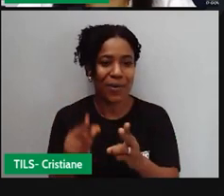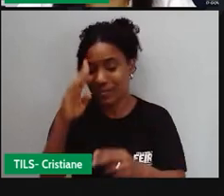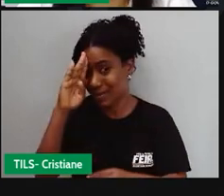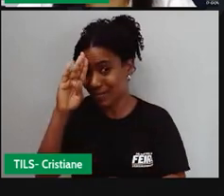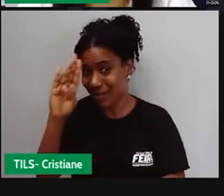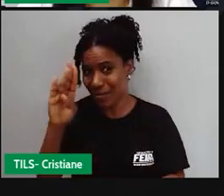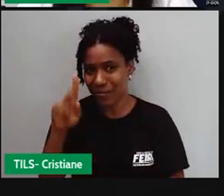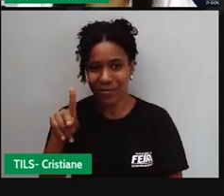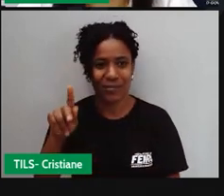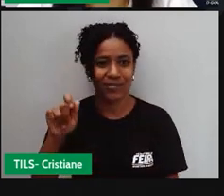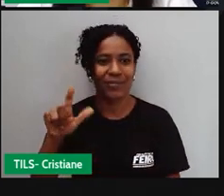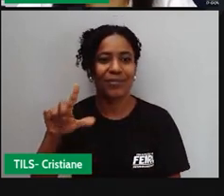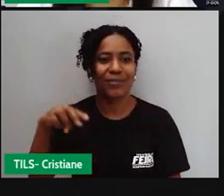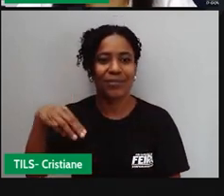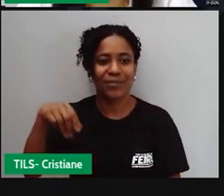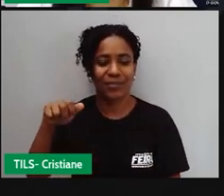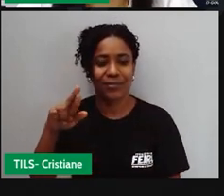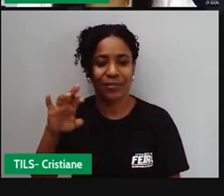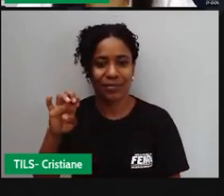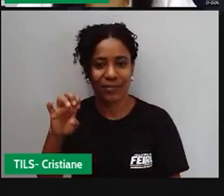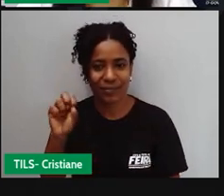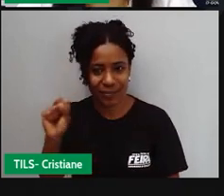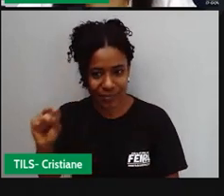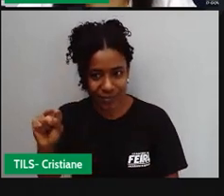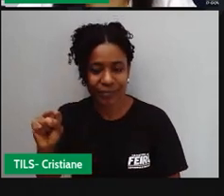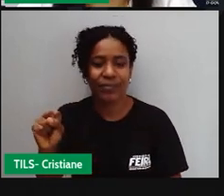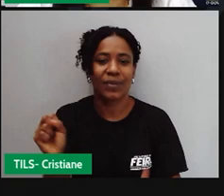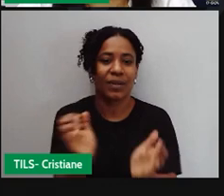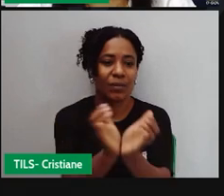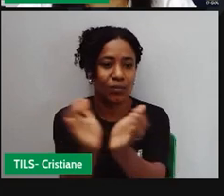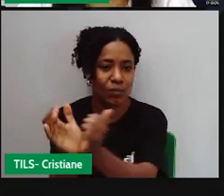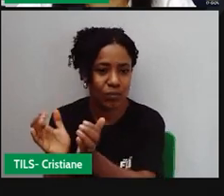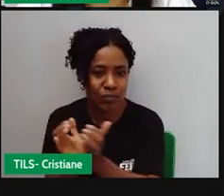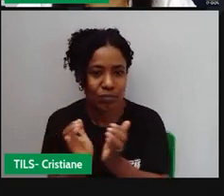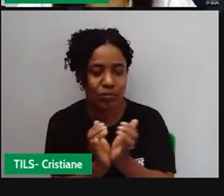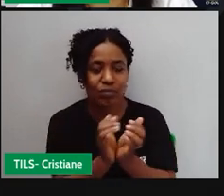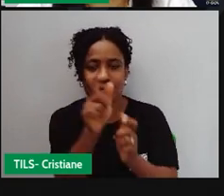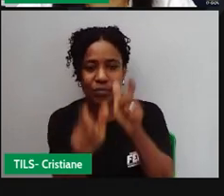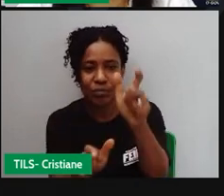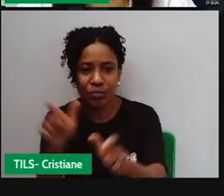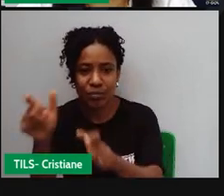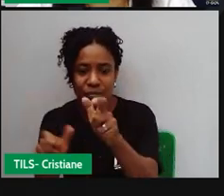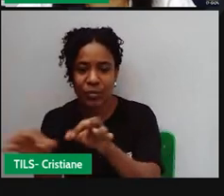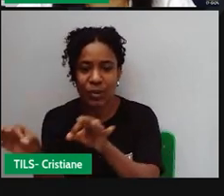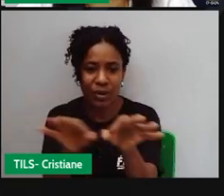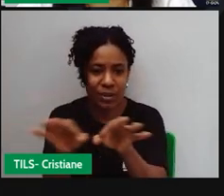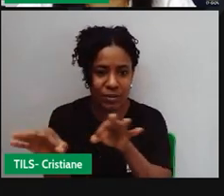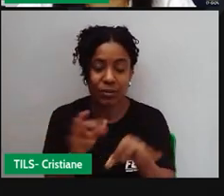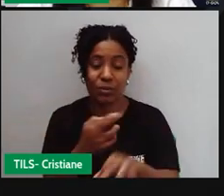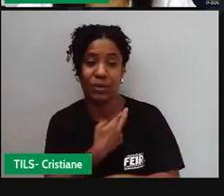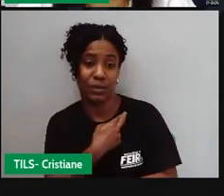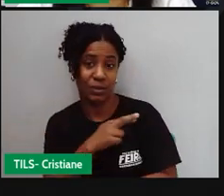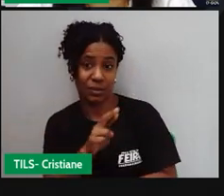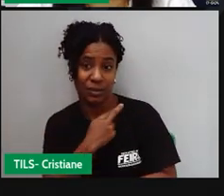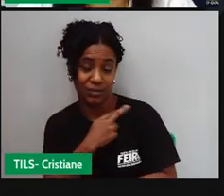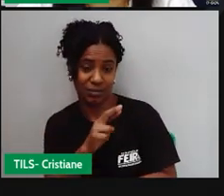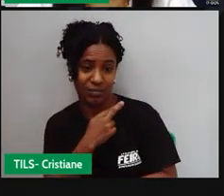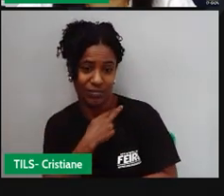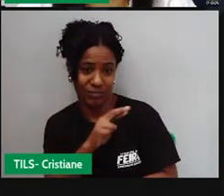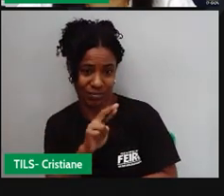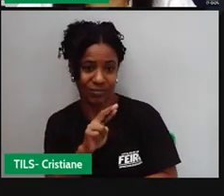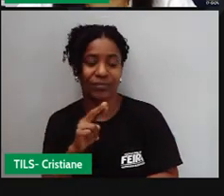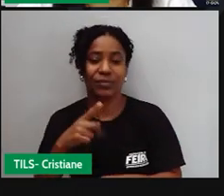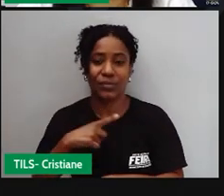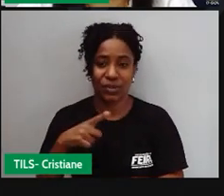Os quilombos se organizavam de forma semelhante às heranças africanas com uma religiosidade marcada pelo sincretismo.